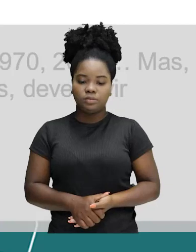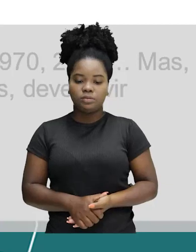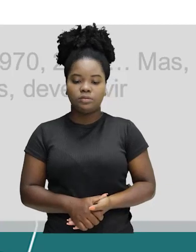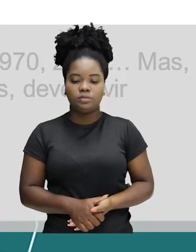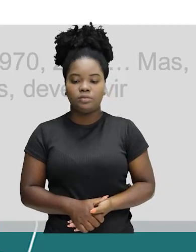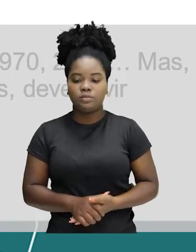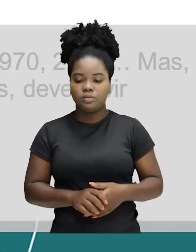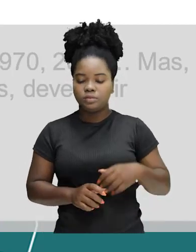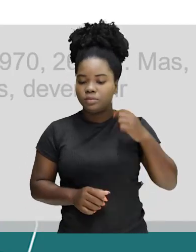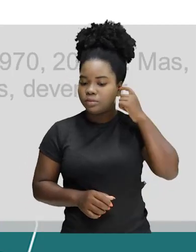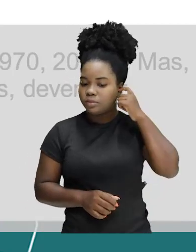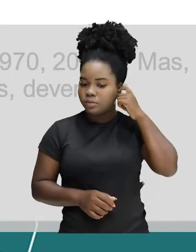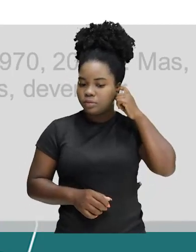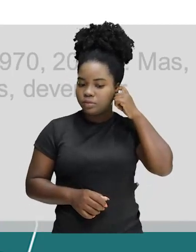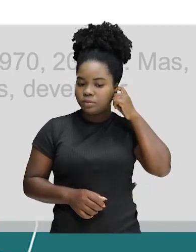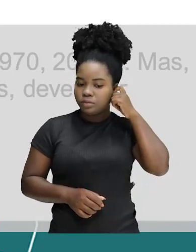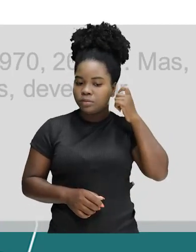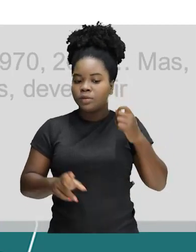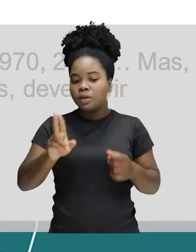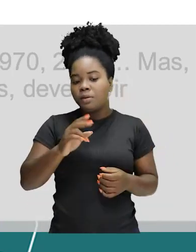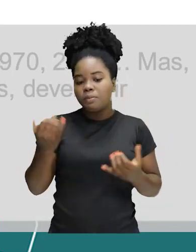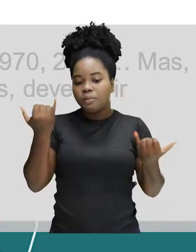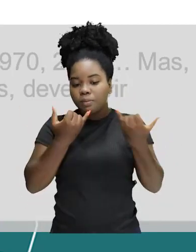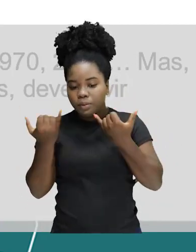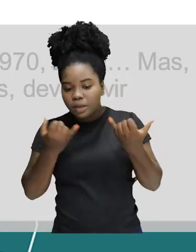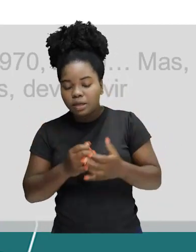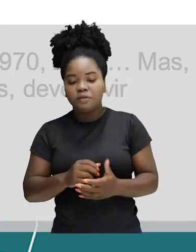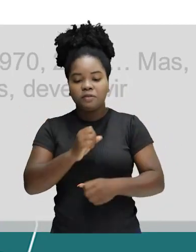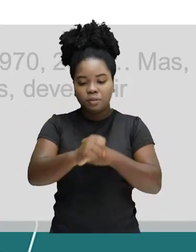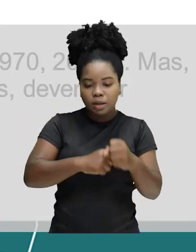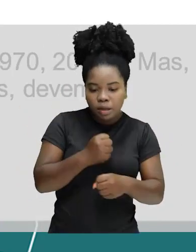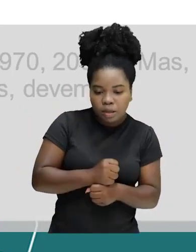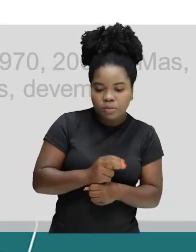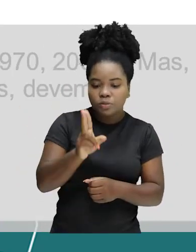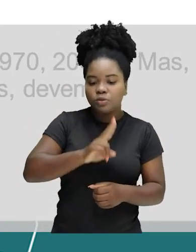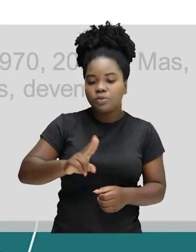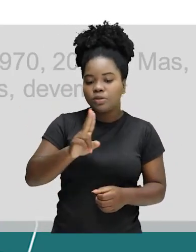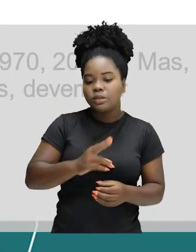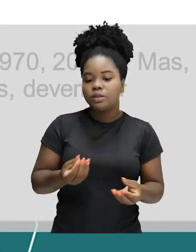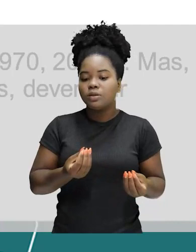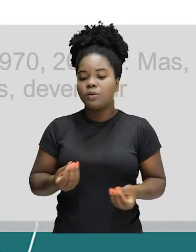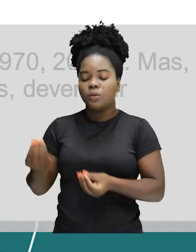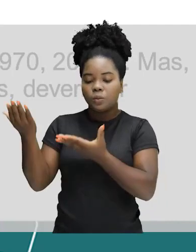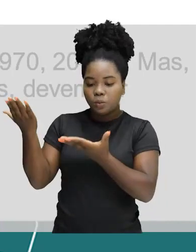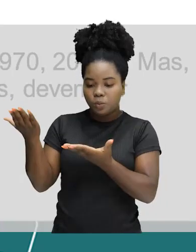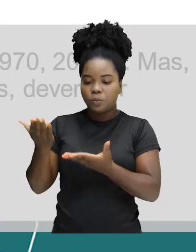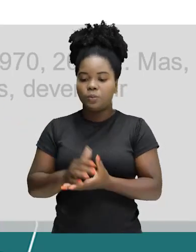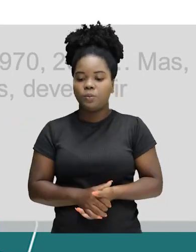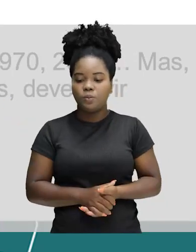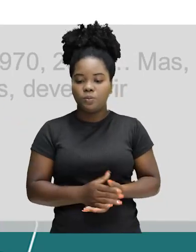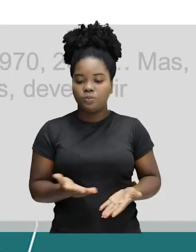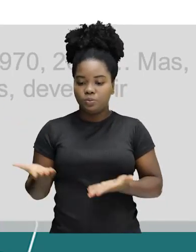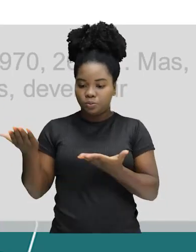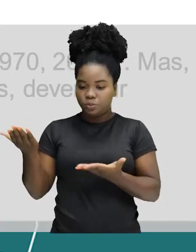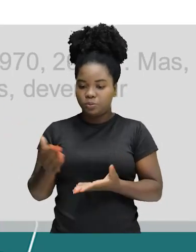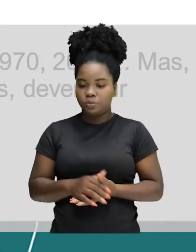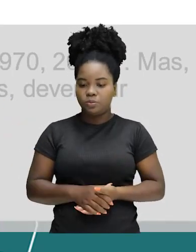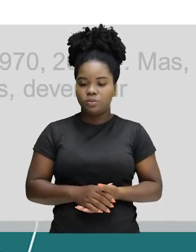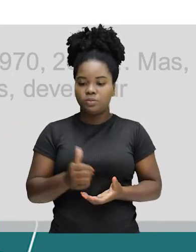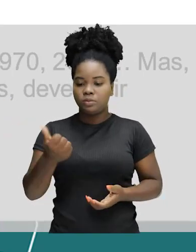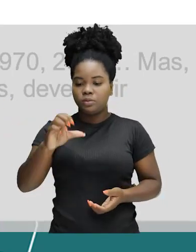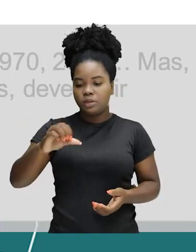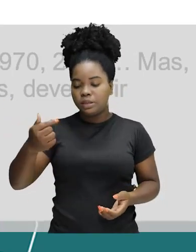-os assim. 1970, 2000. Mas os algarismos na casa do milhar, em diante, que não